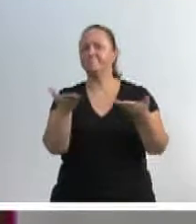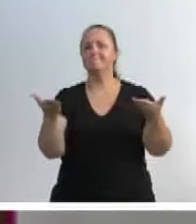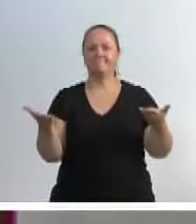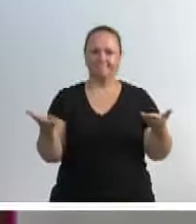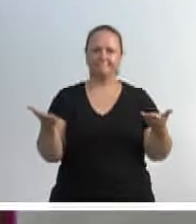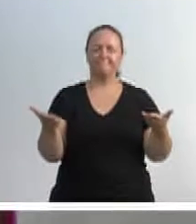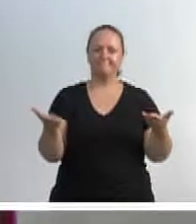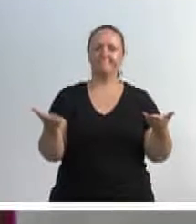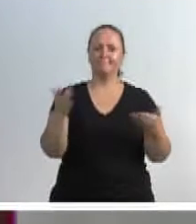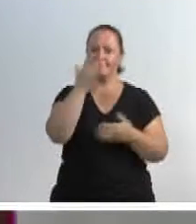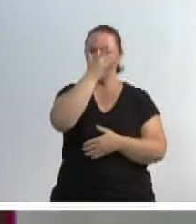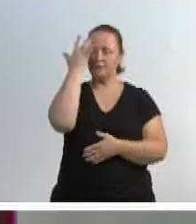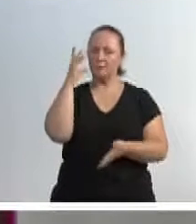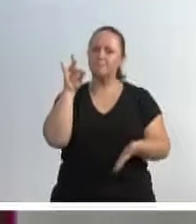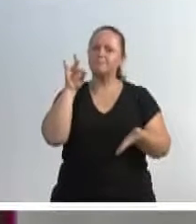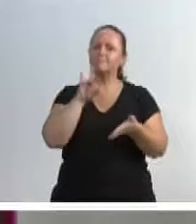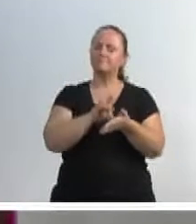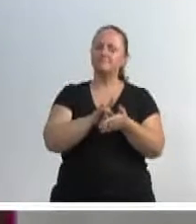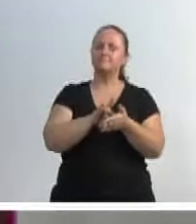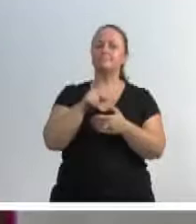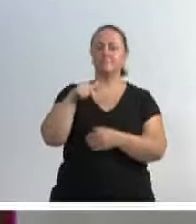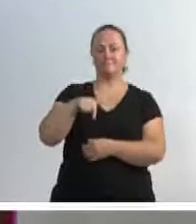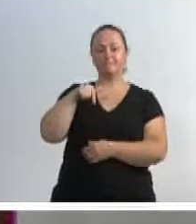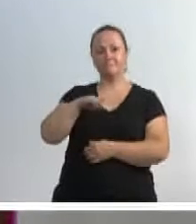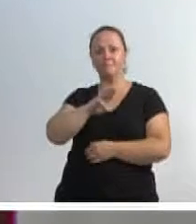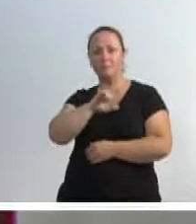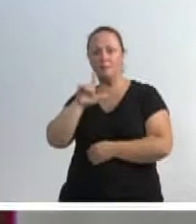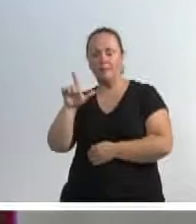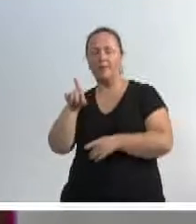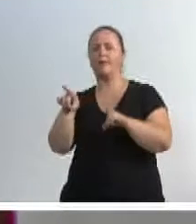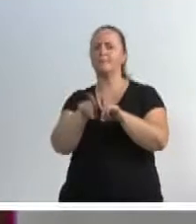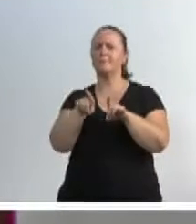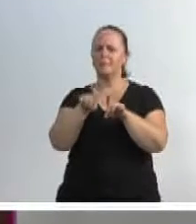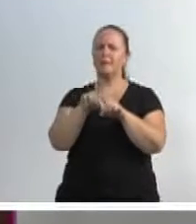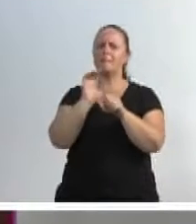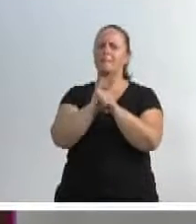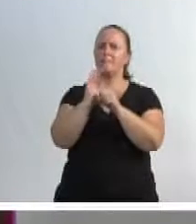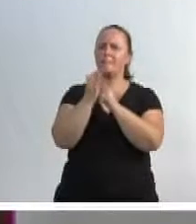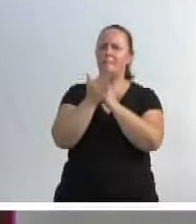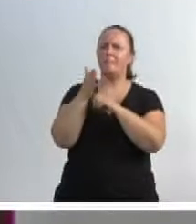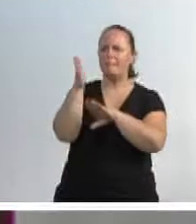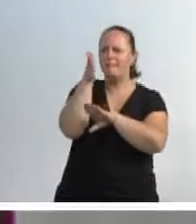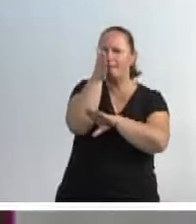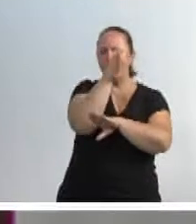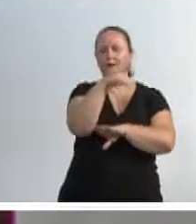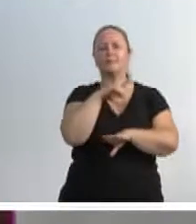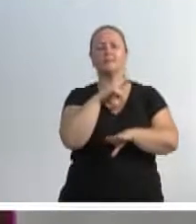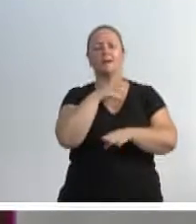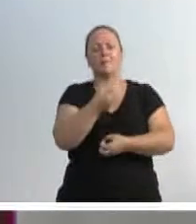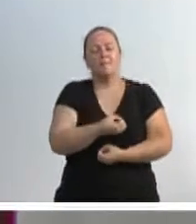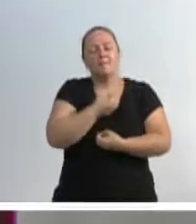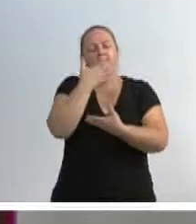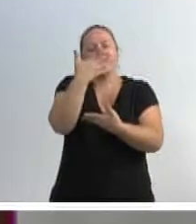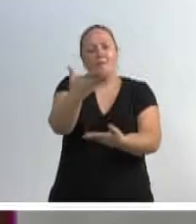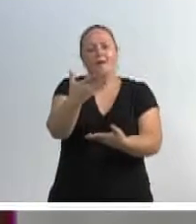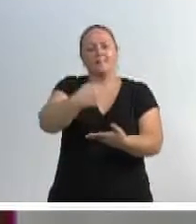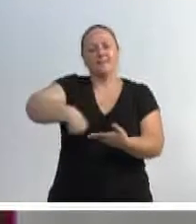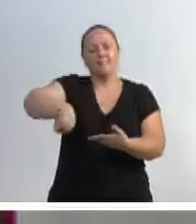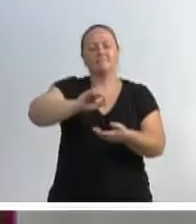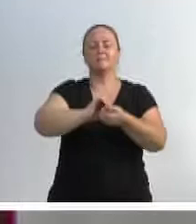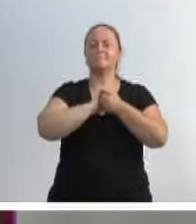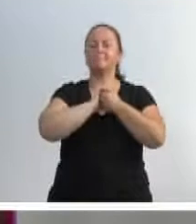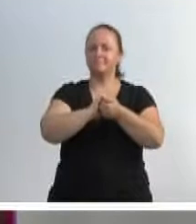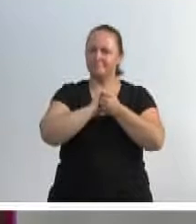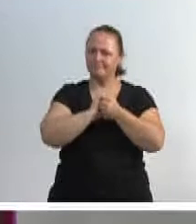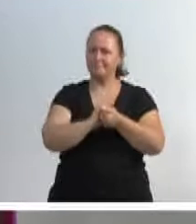com certeza, a cidade do Menal também, em todos os bairros, tem grandes poetas, a nossa saudação, nossos